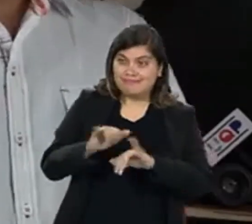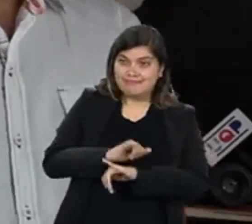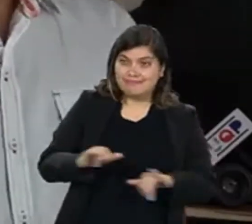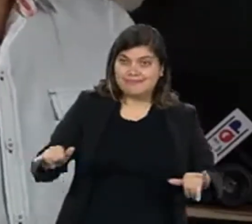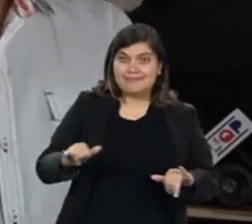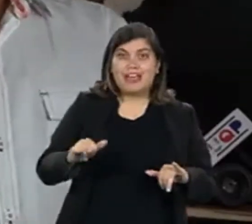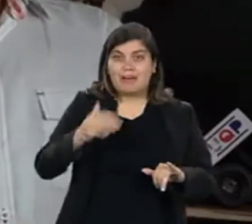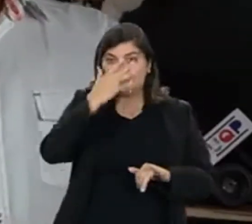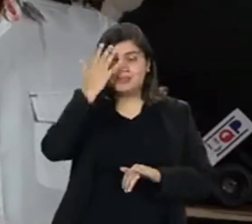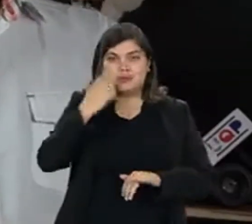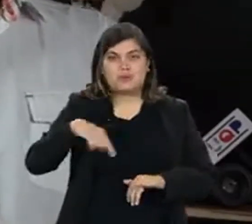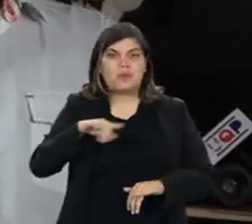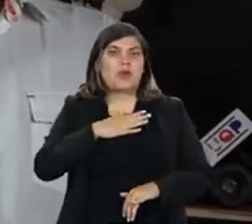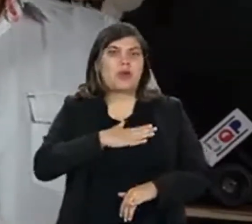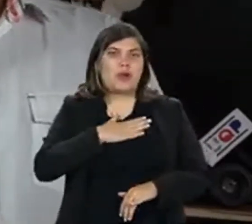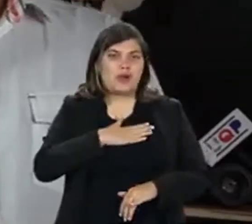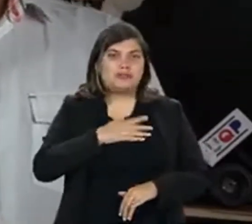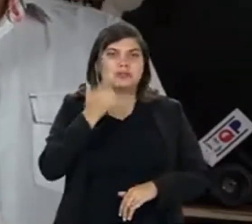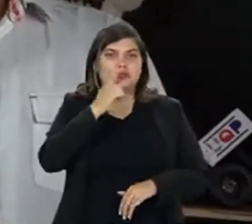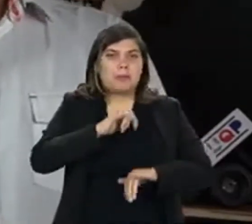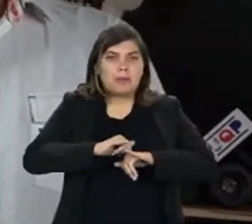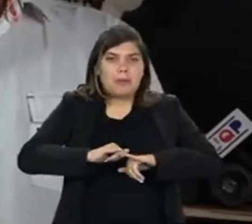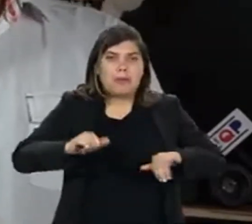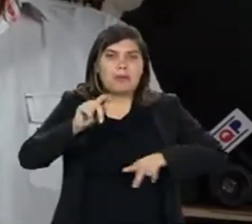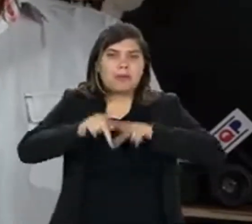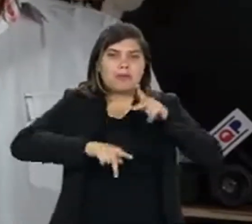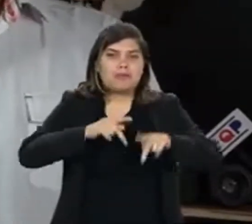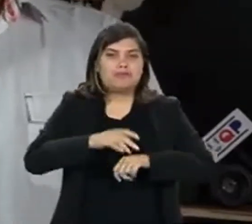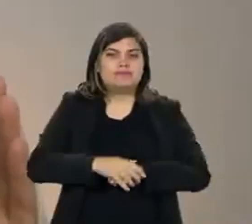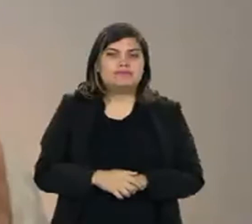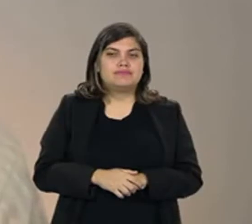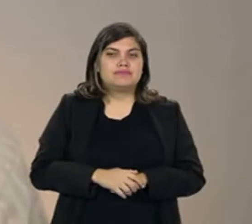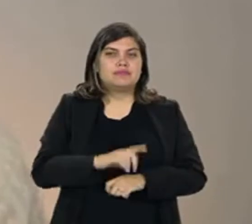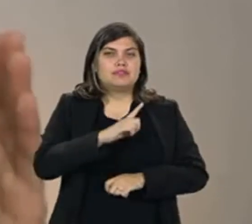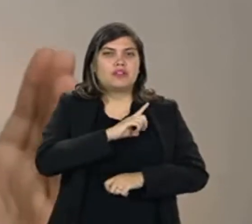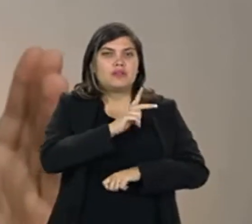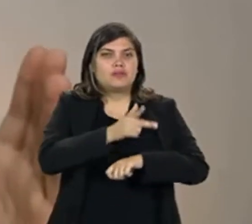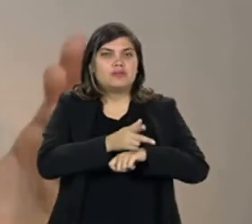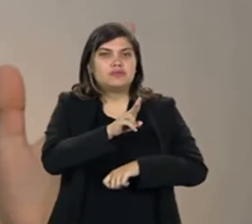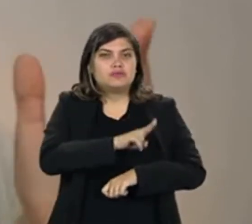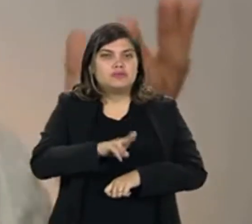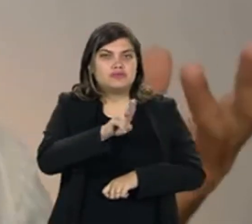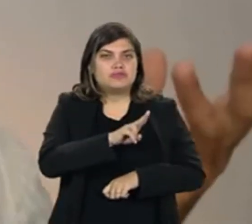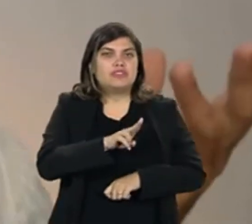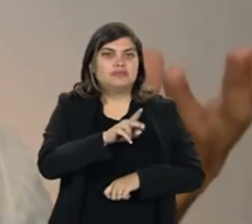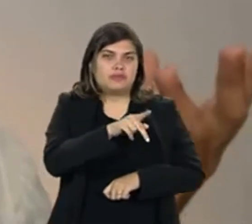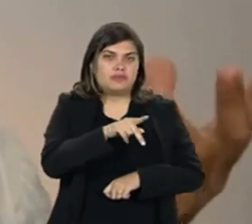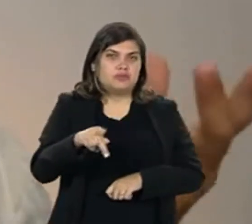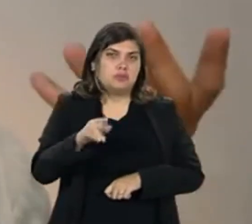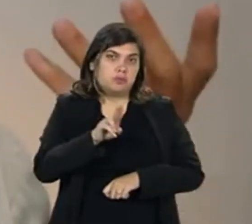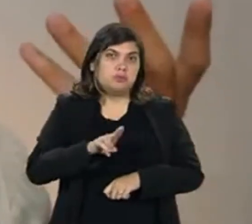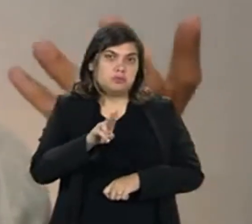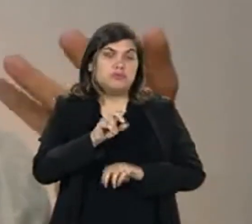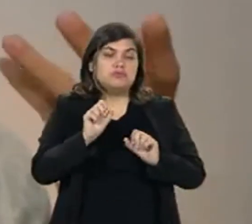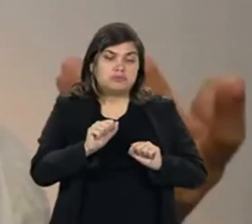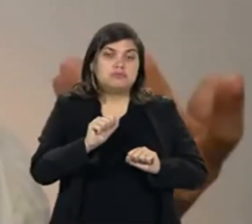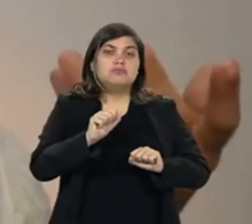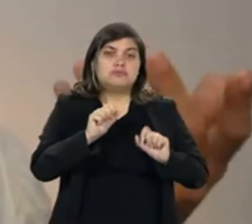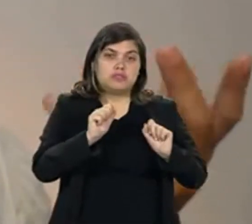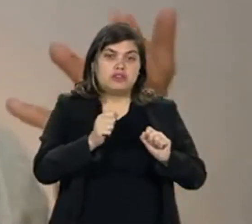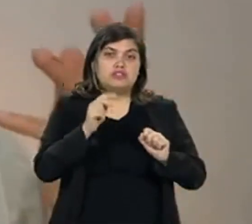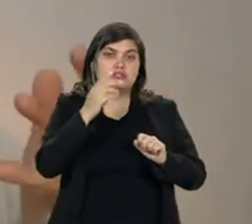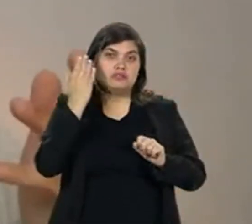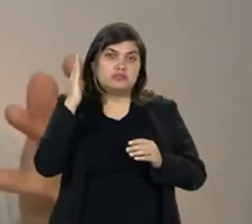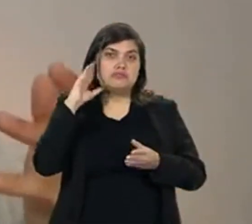trazemos informação com a linguagem que a galera gosta para atingir um público maior. A pessoa vai ter um vídeo que ela pode utilizar. Então é um material